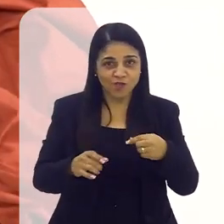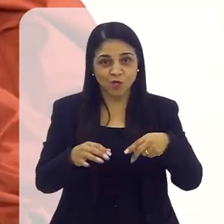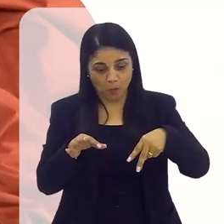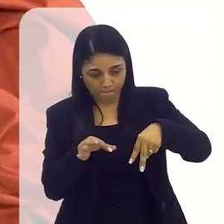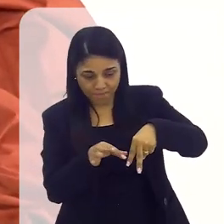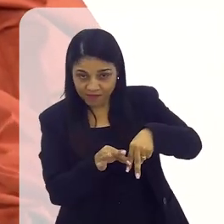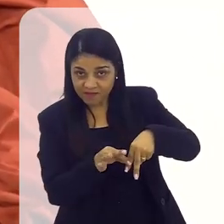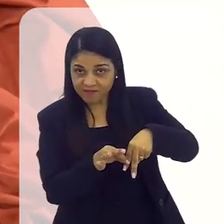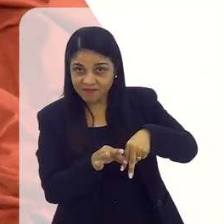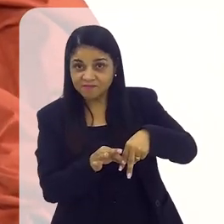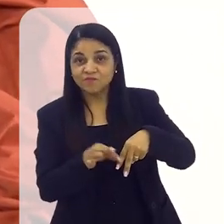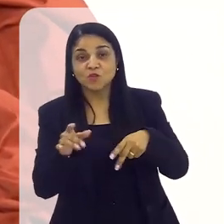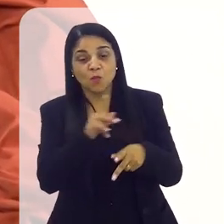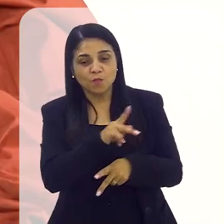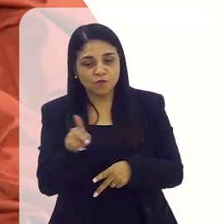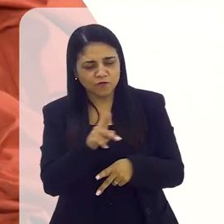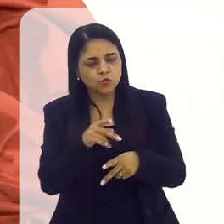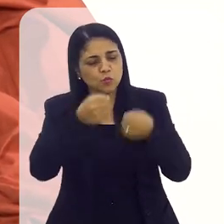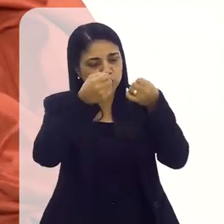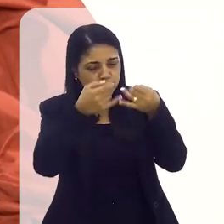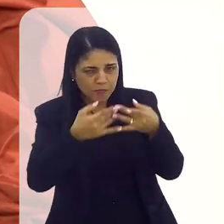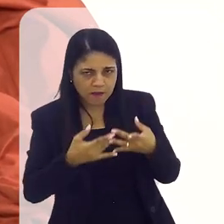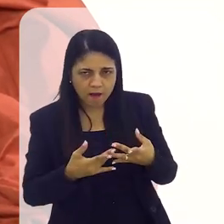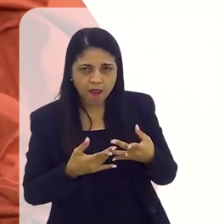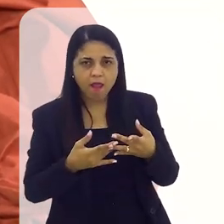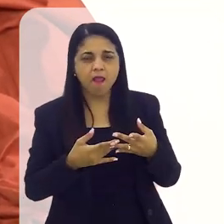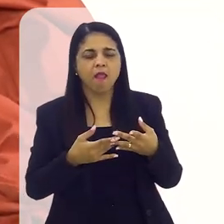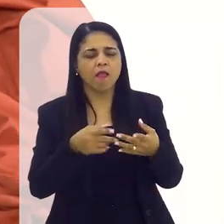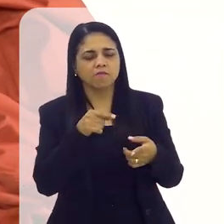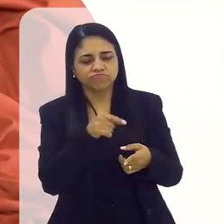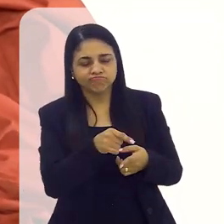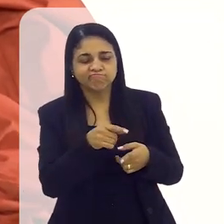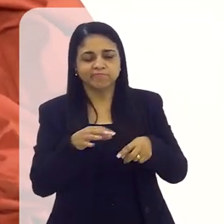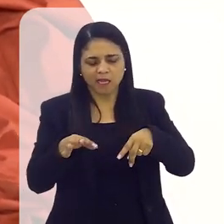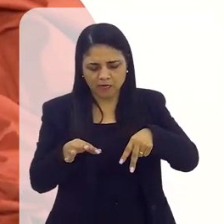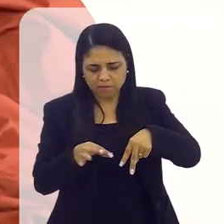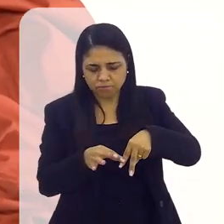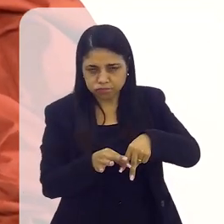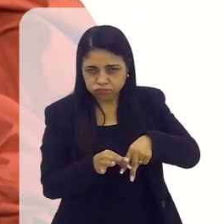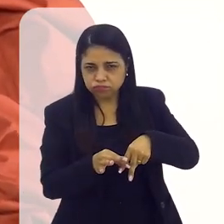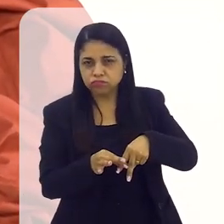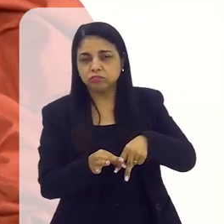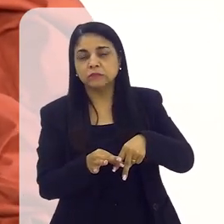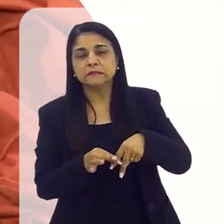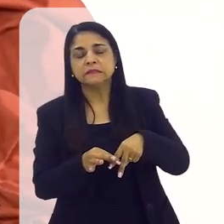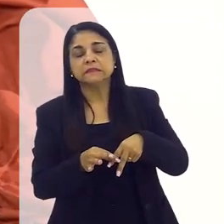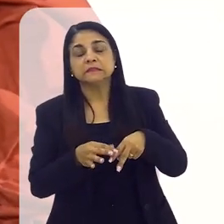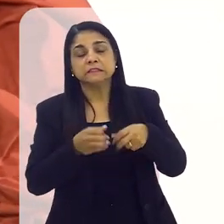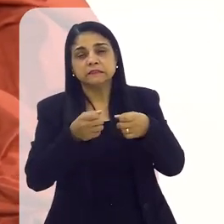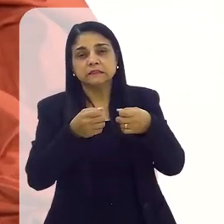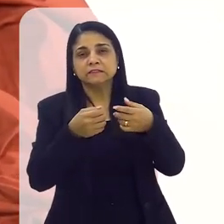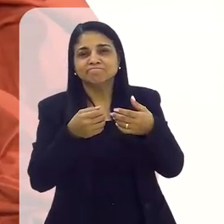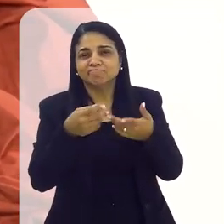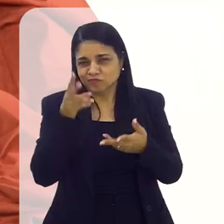o professor dele, da situação dele, que ele estava usando tornozeleira e tal.